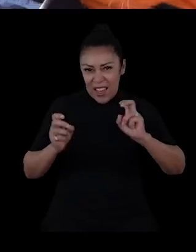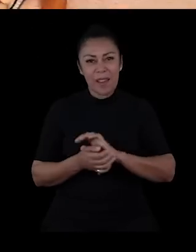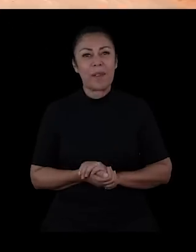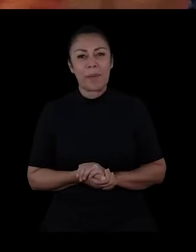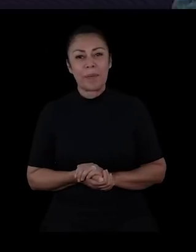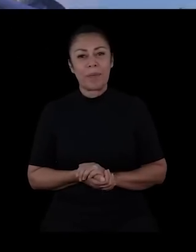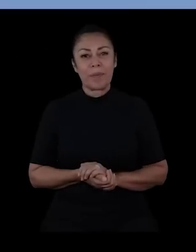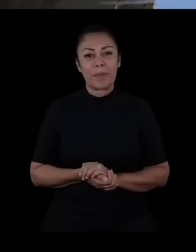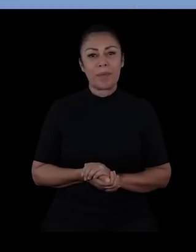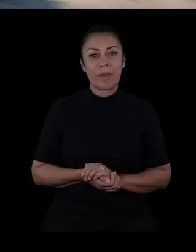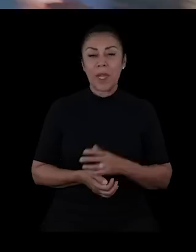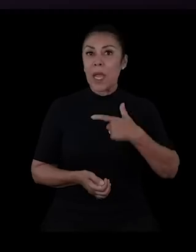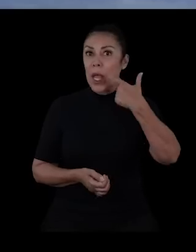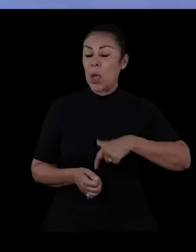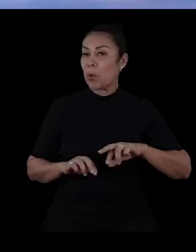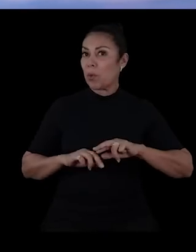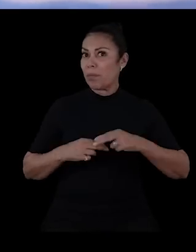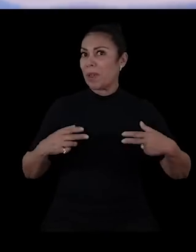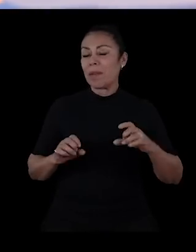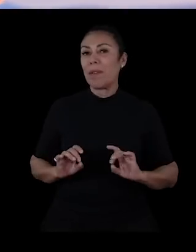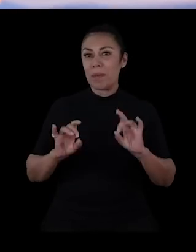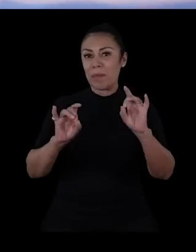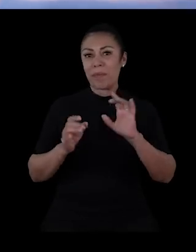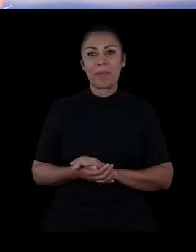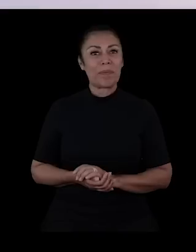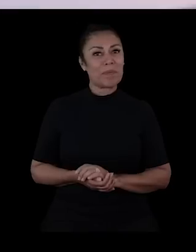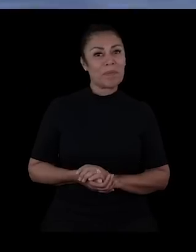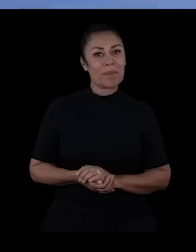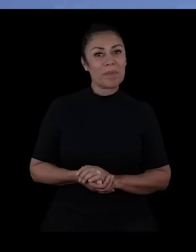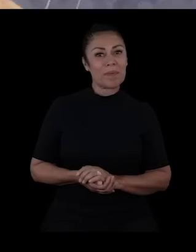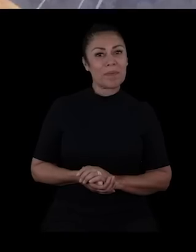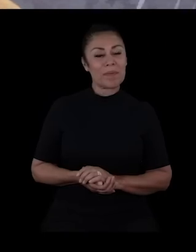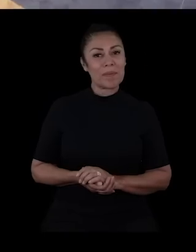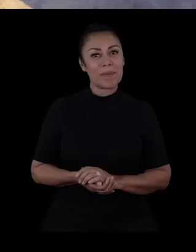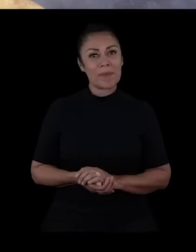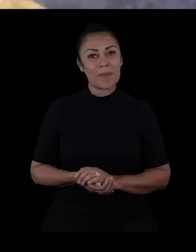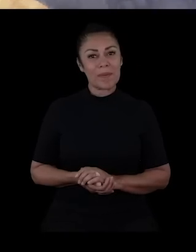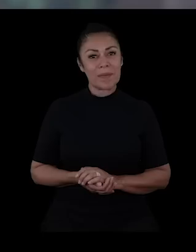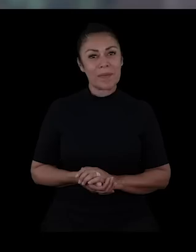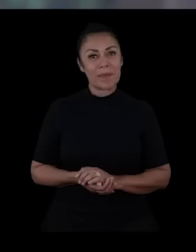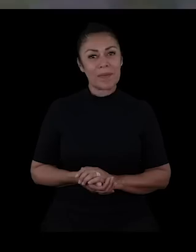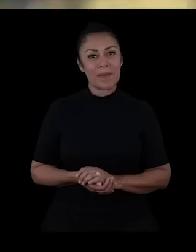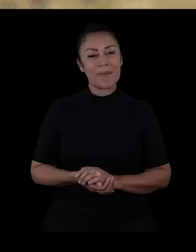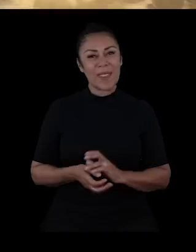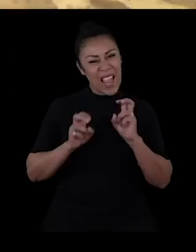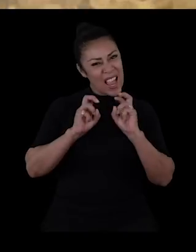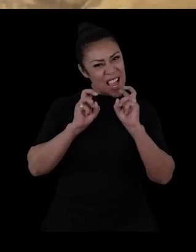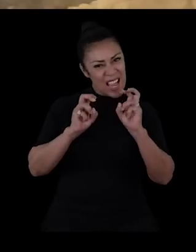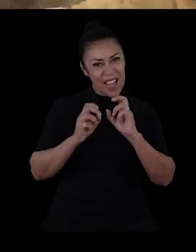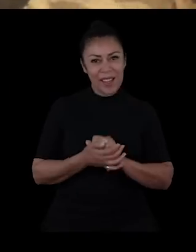sobe no sino. Uma corda amarrada ao sino se enrola no gigante. O sino bate na cabeça do gigante, que cai no chão.